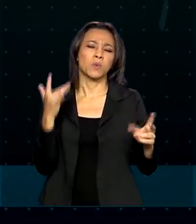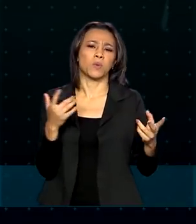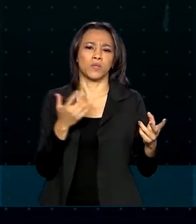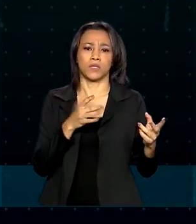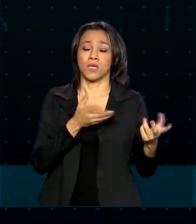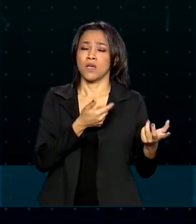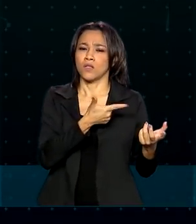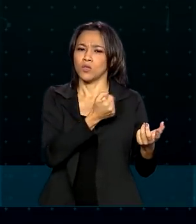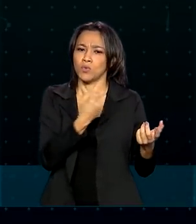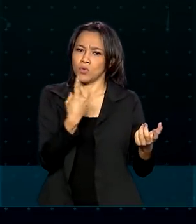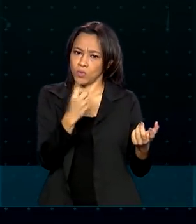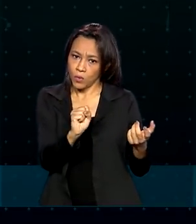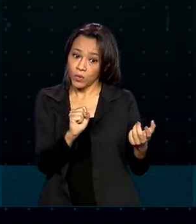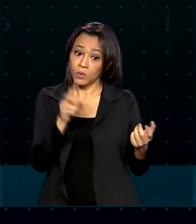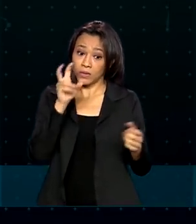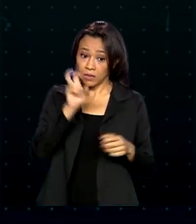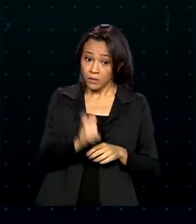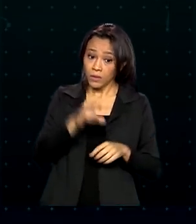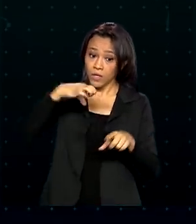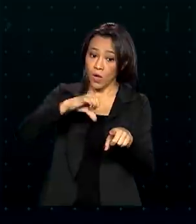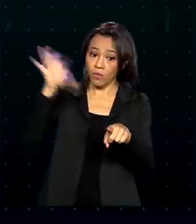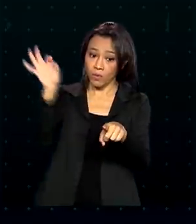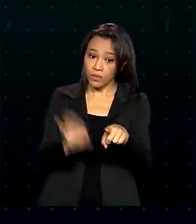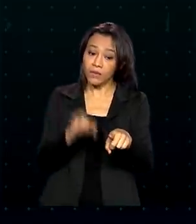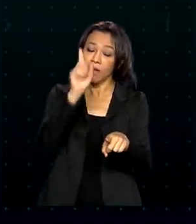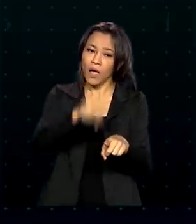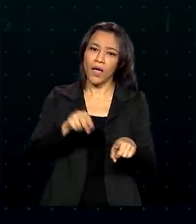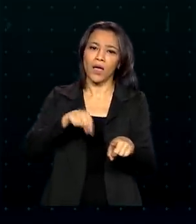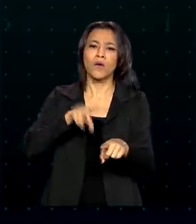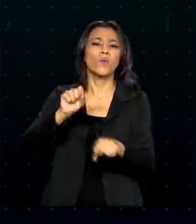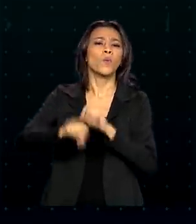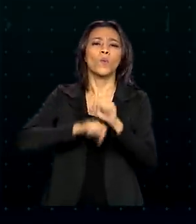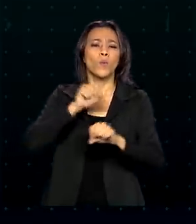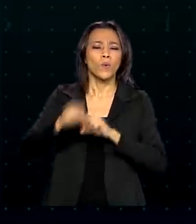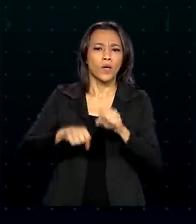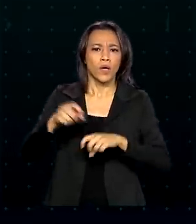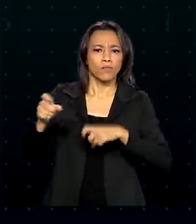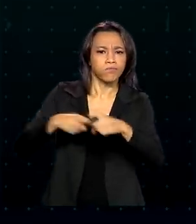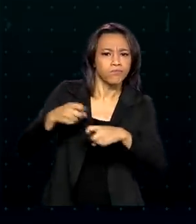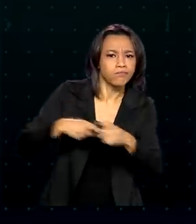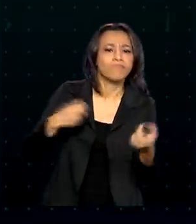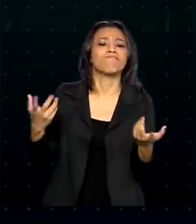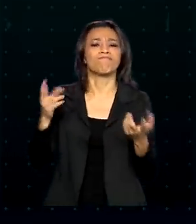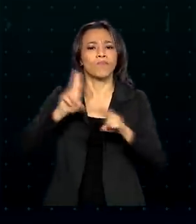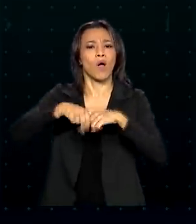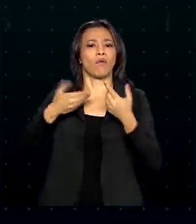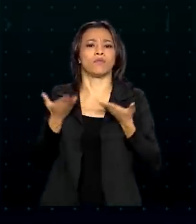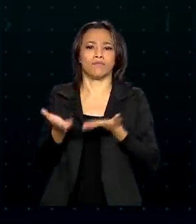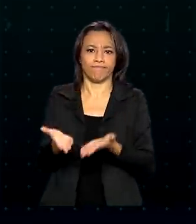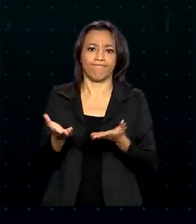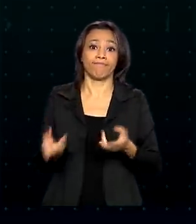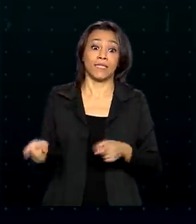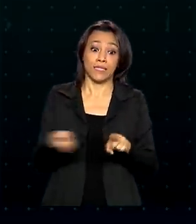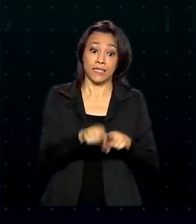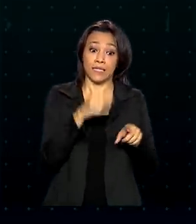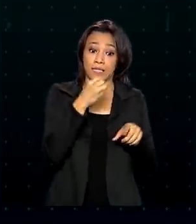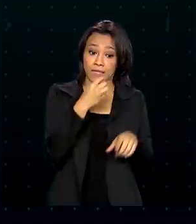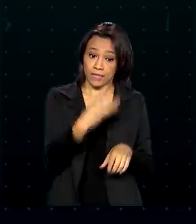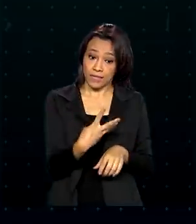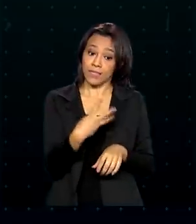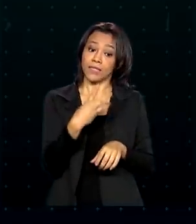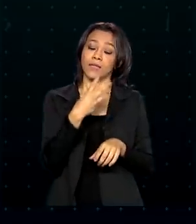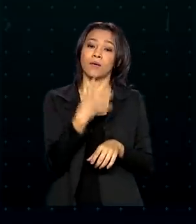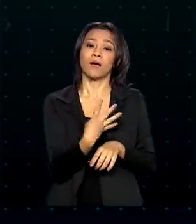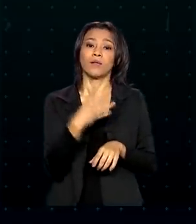59% dos casos ocorrem com o objetivo de exploração sexual e 34